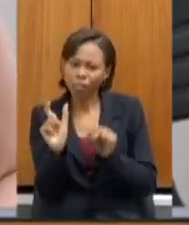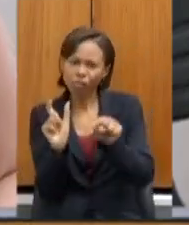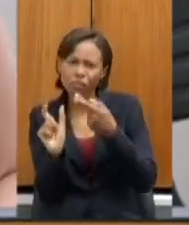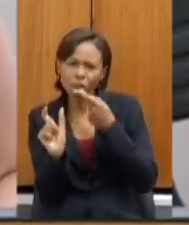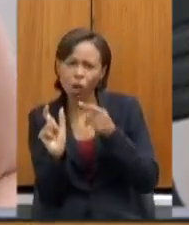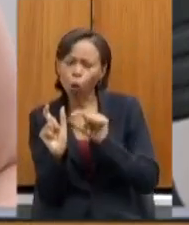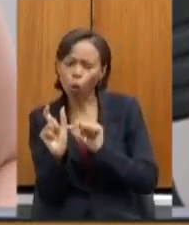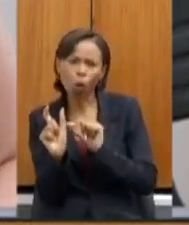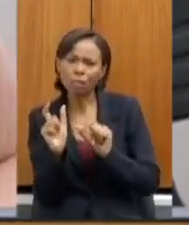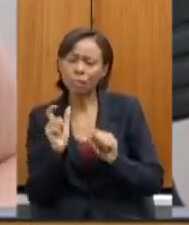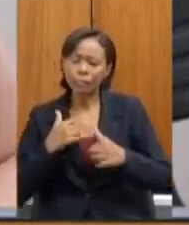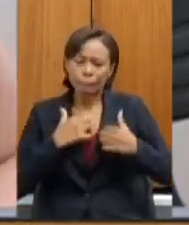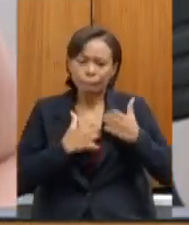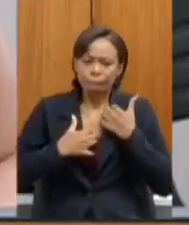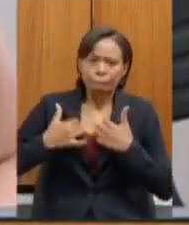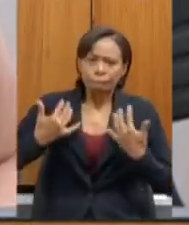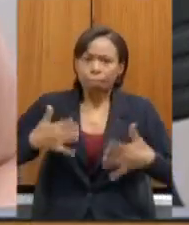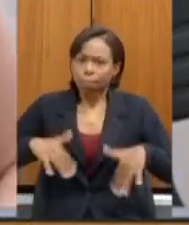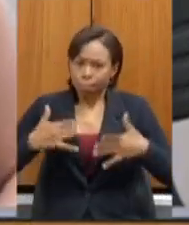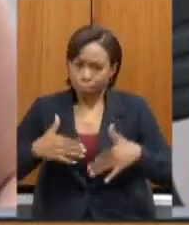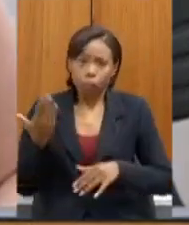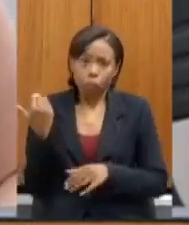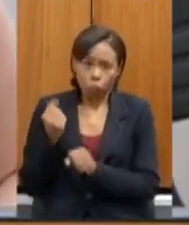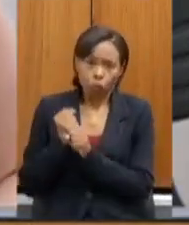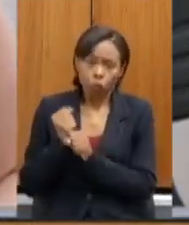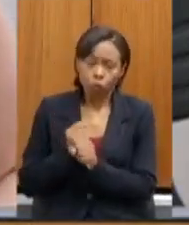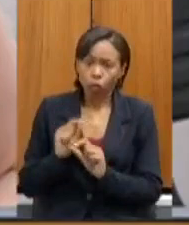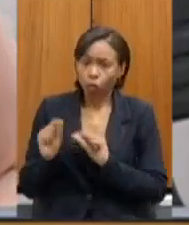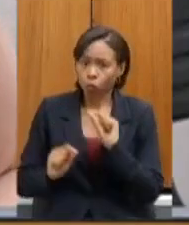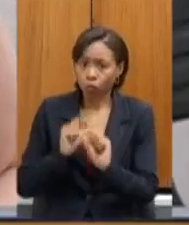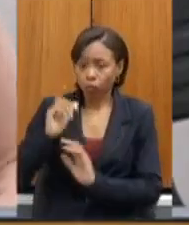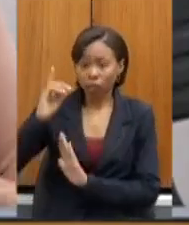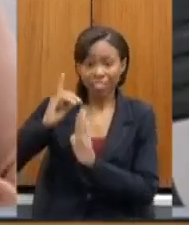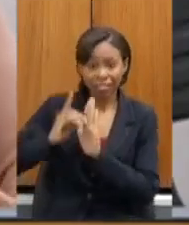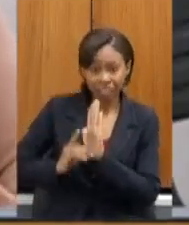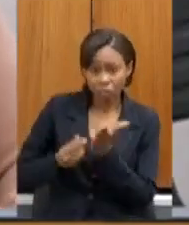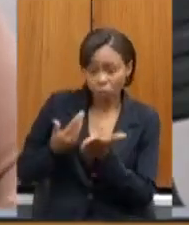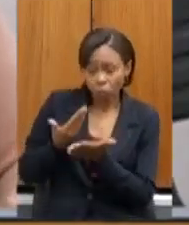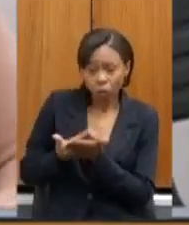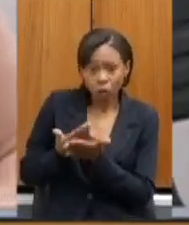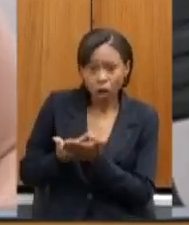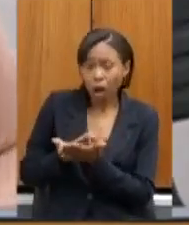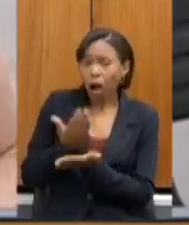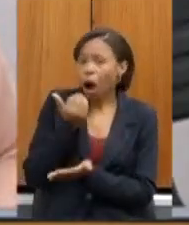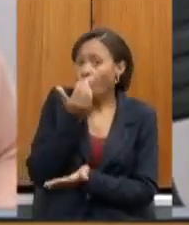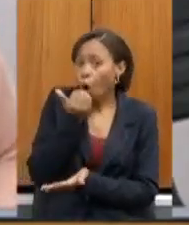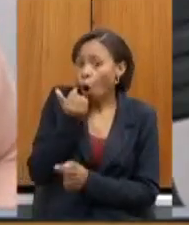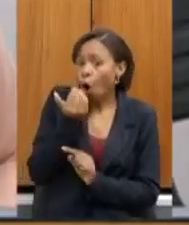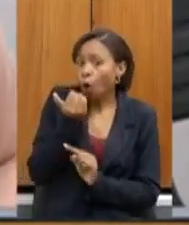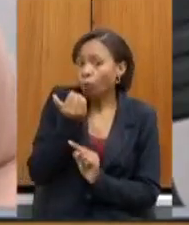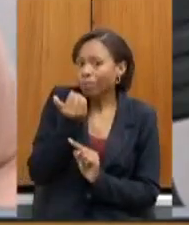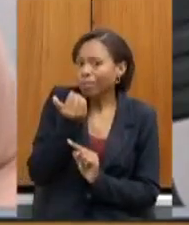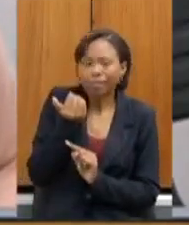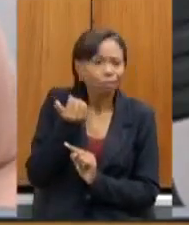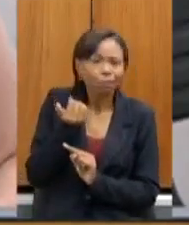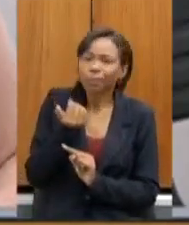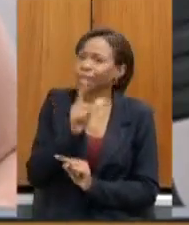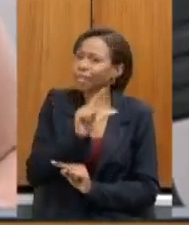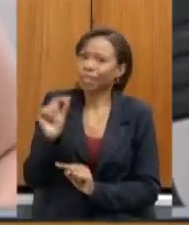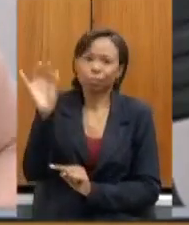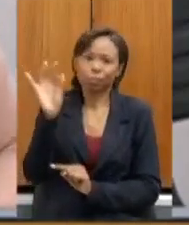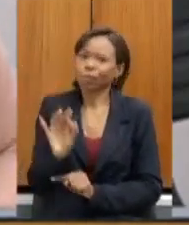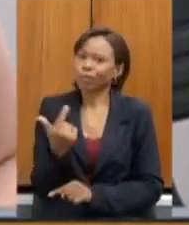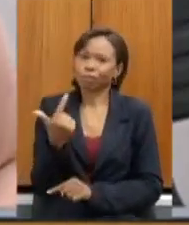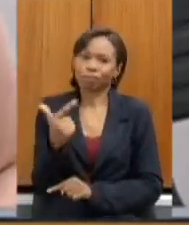dramático em que o direito à alimentação escolar não pode ser garantido na sua integralidade porque as